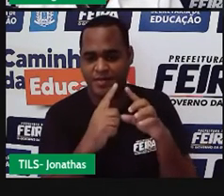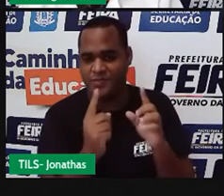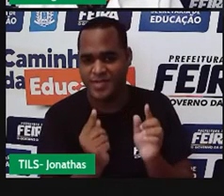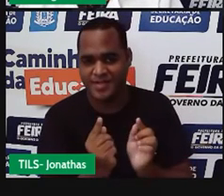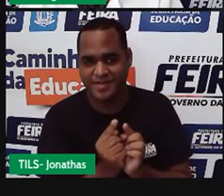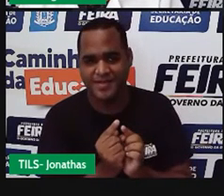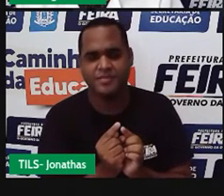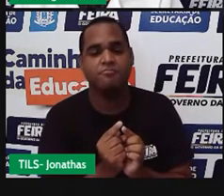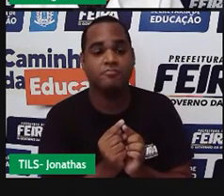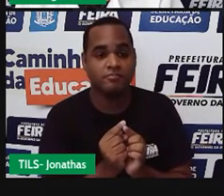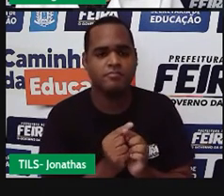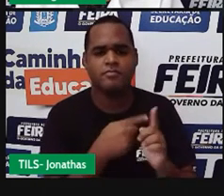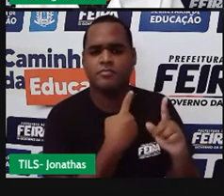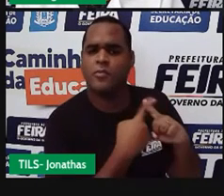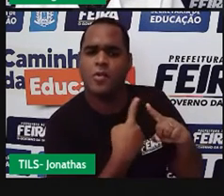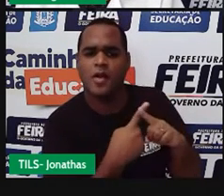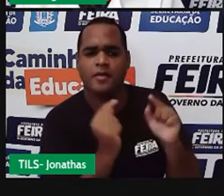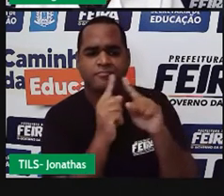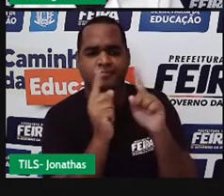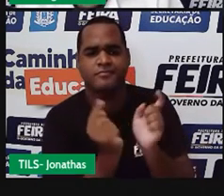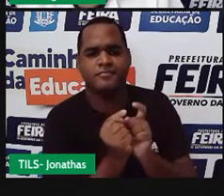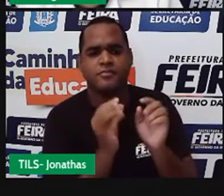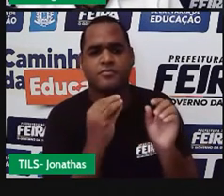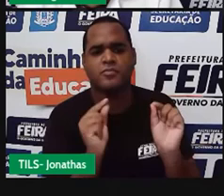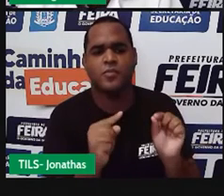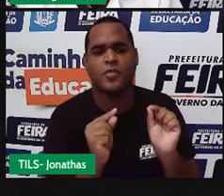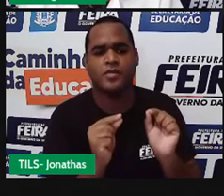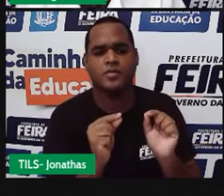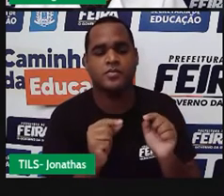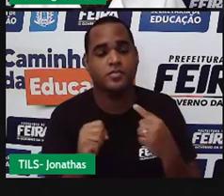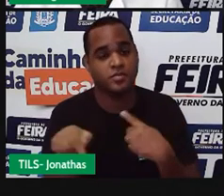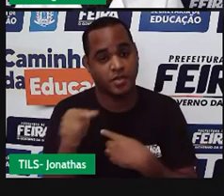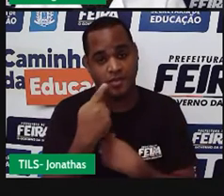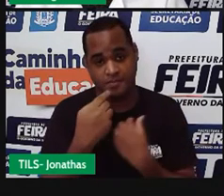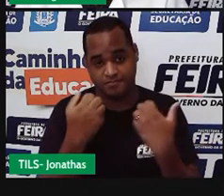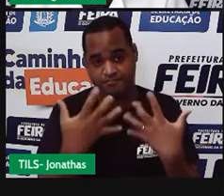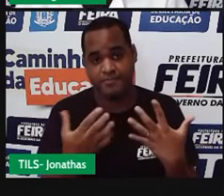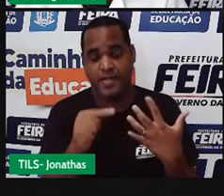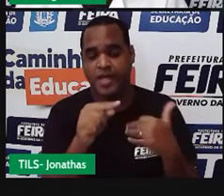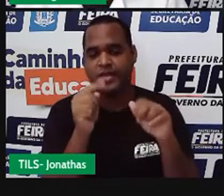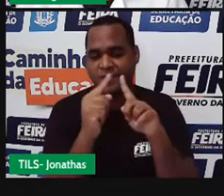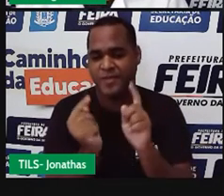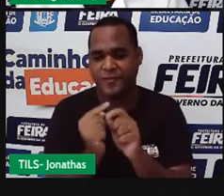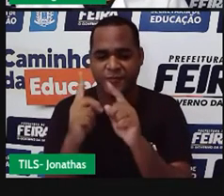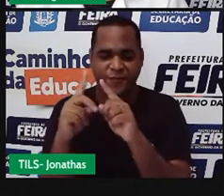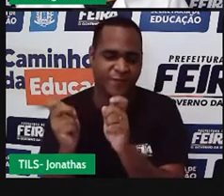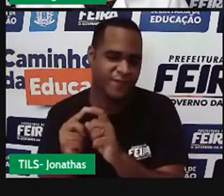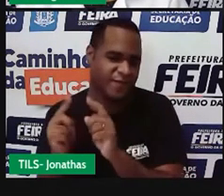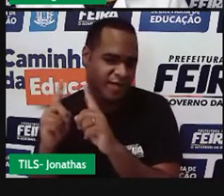Por que parênteses? Porque esses parênteses aí servem para nos dizer o seguinte.